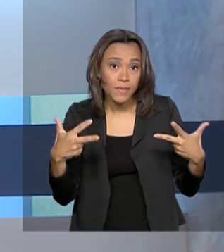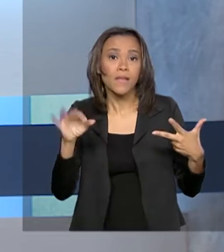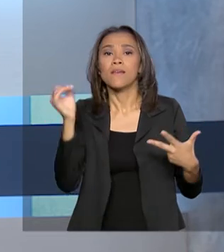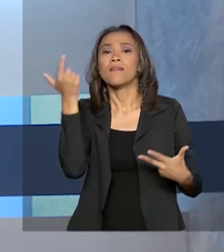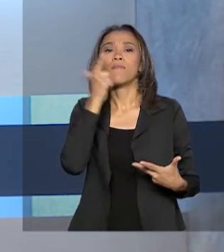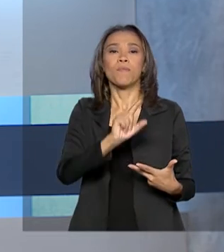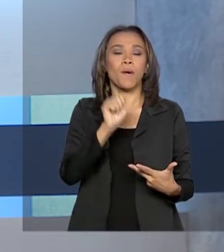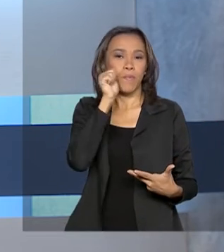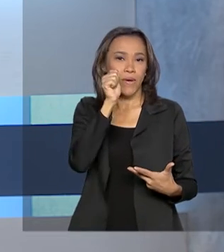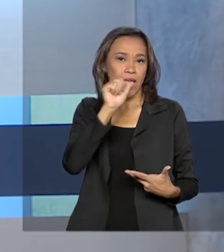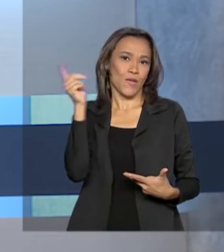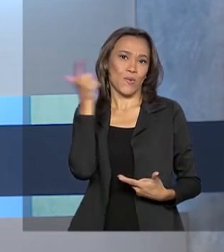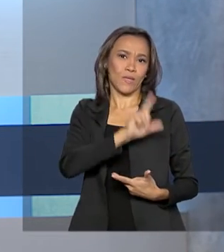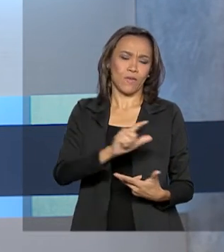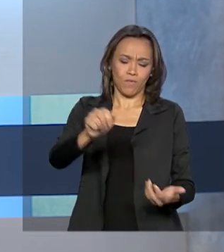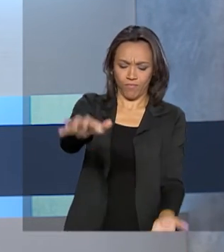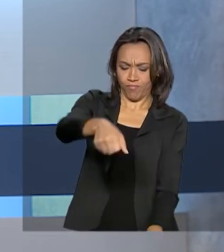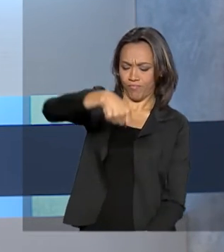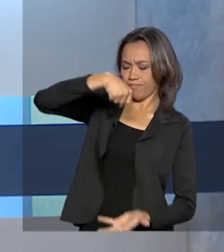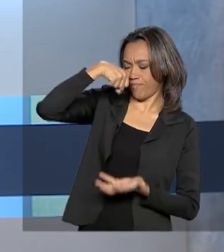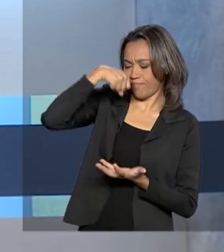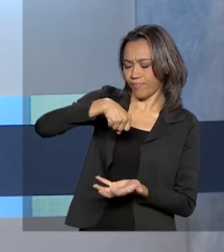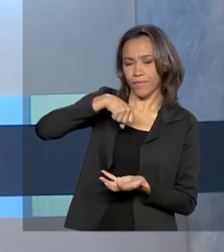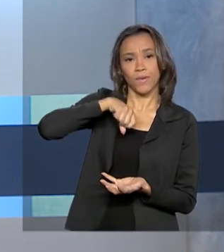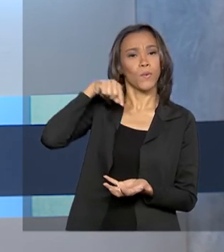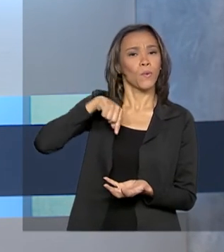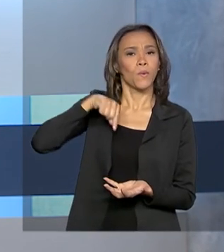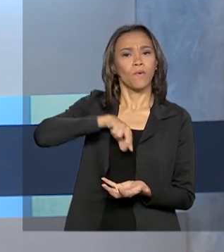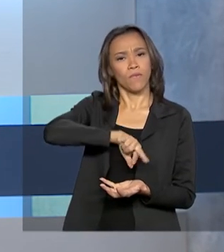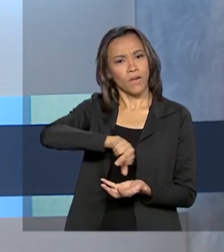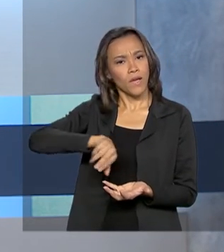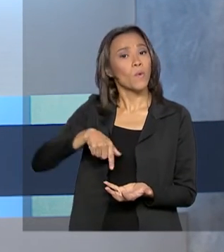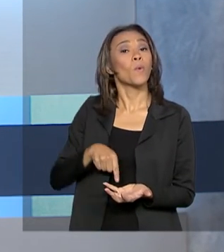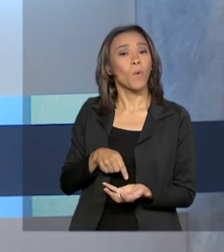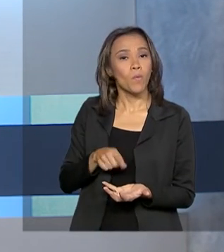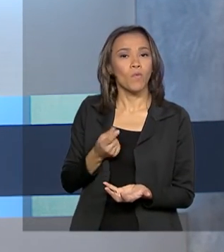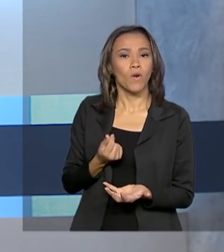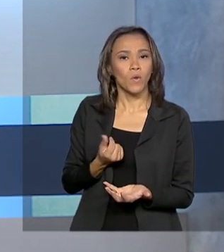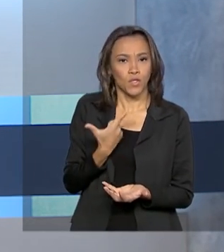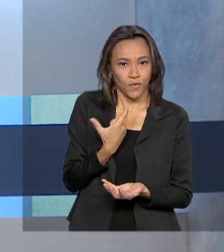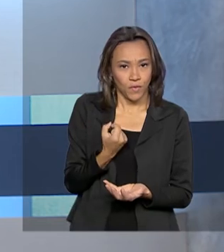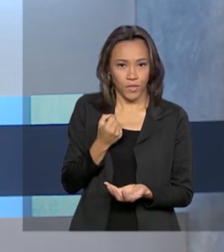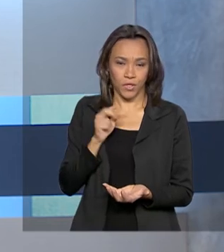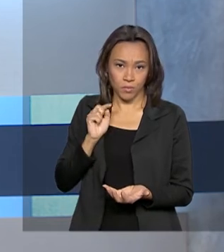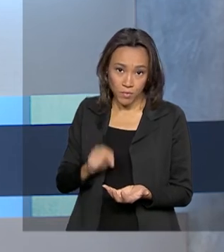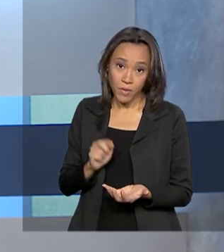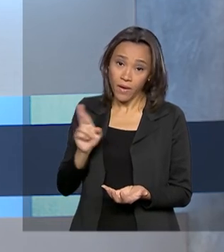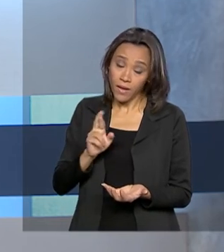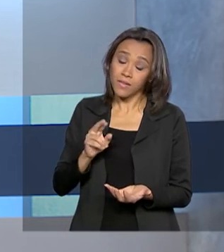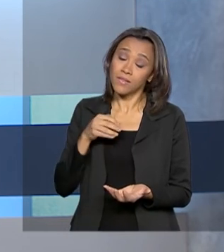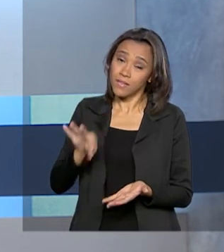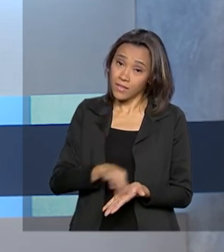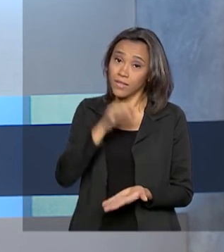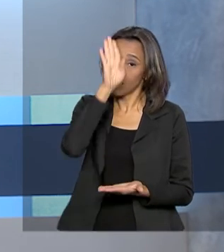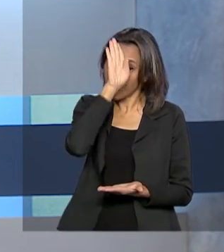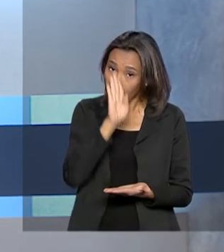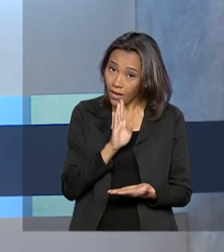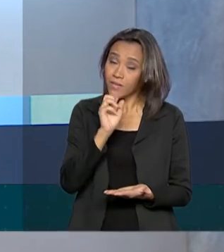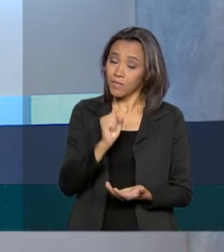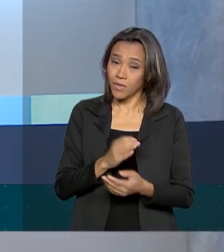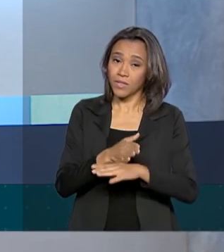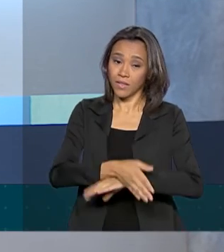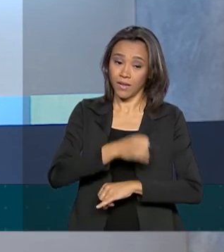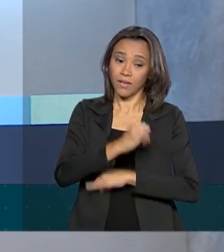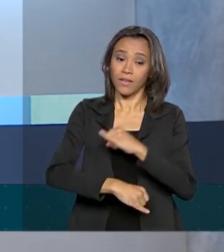receberá uma cesta de produtos e serviços equivalente ao valor de 20 mil reais. A inscrição é de graça e feita pela internet.